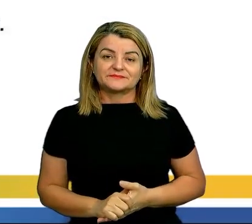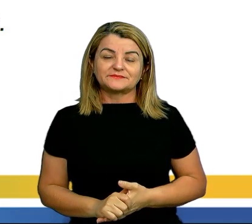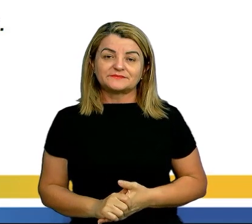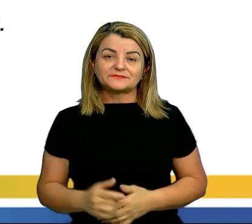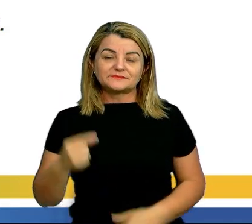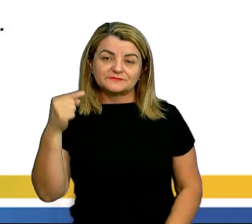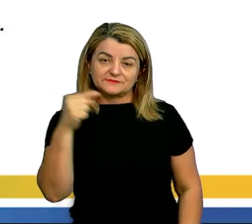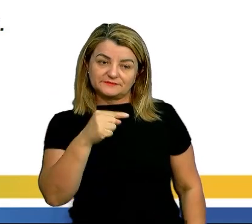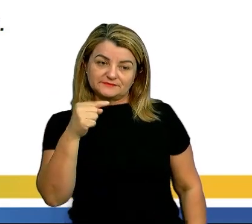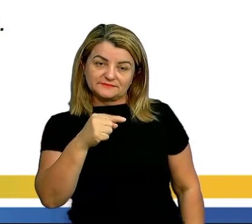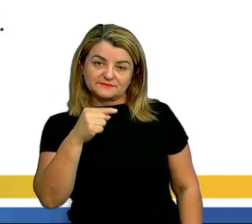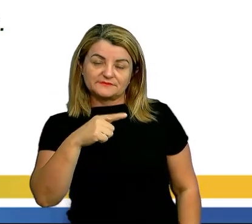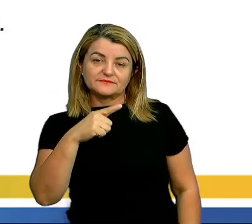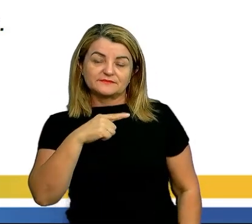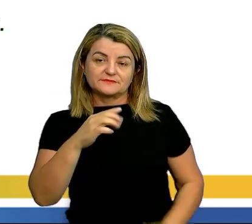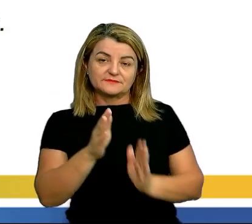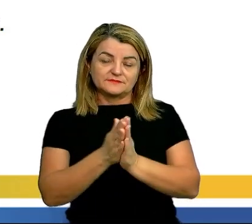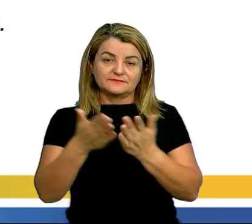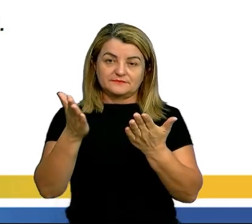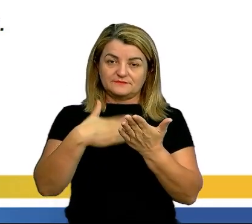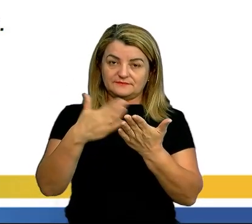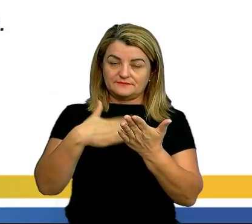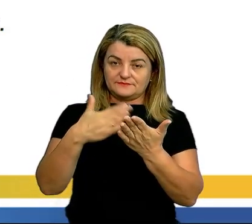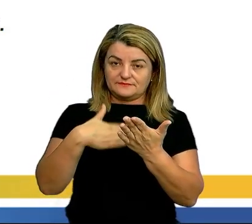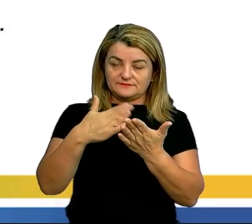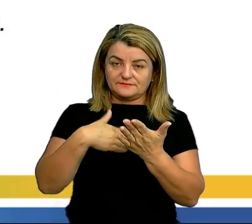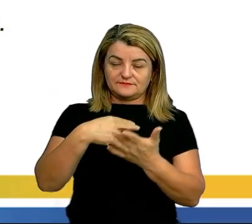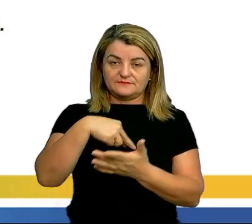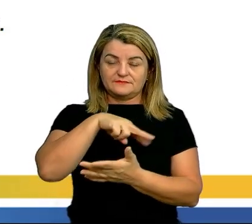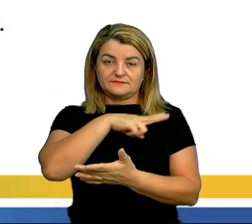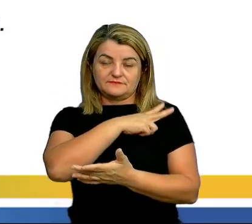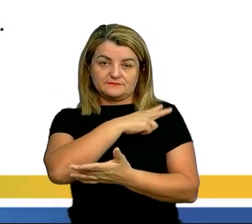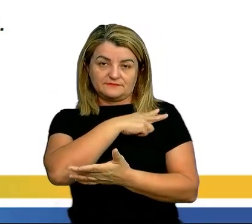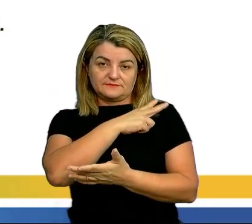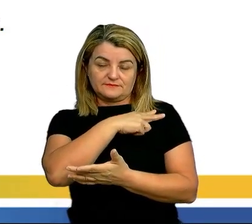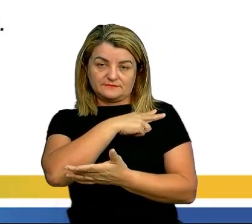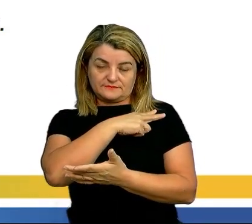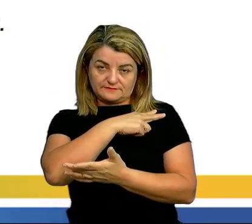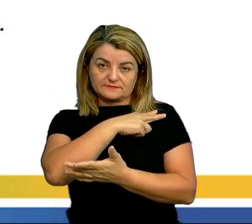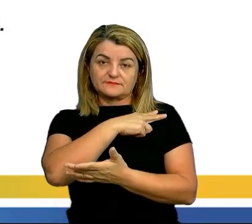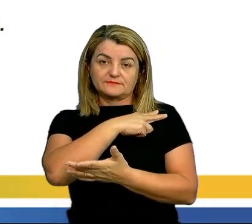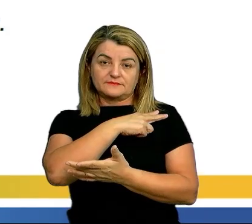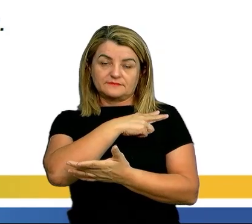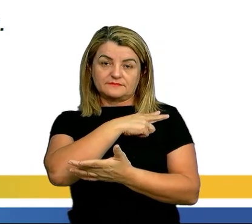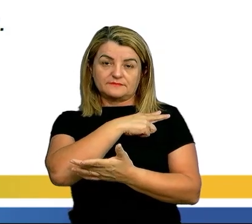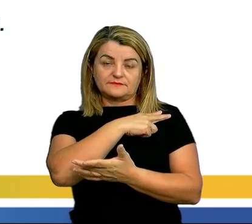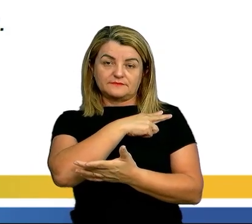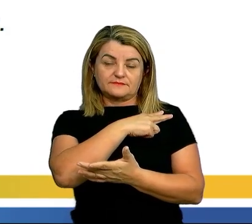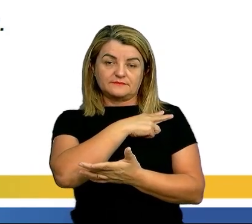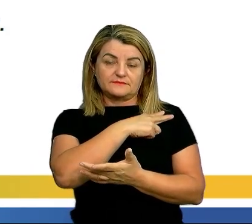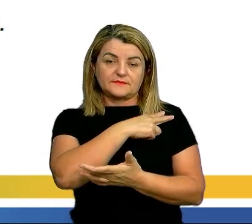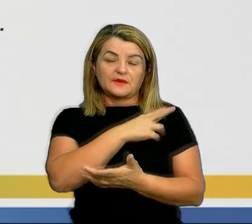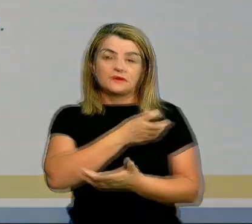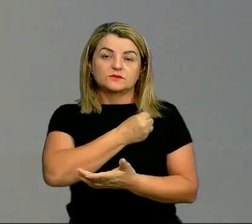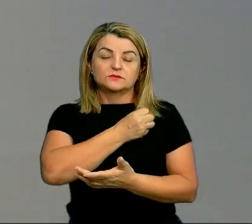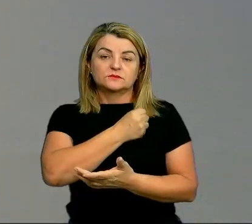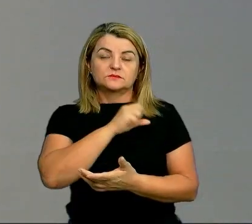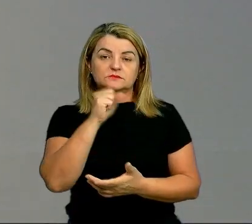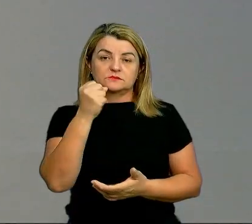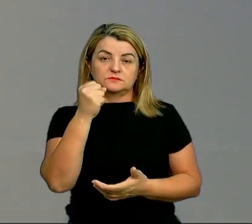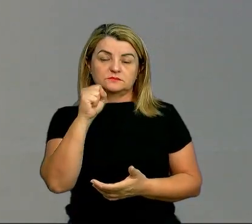Essa questão, ela está no livro A Prova Enem, do segundo ano, ou segunda série do Ensino Médio, tá? É a questão 8.